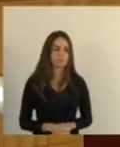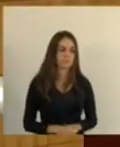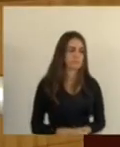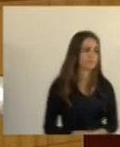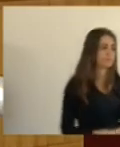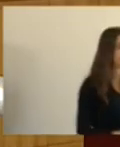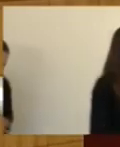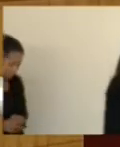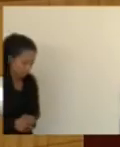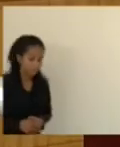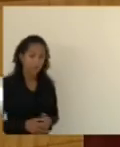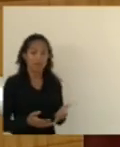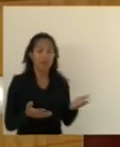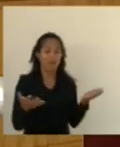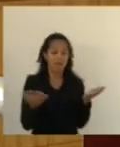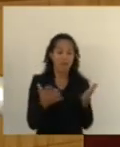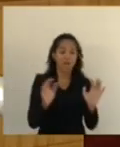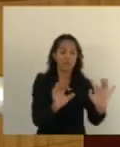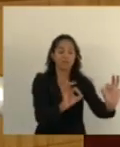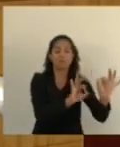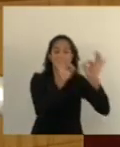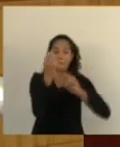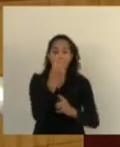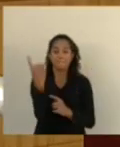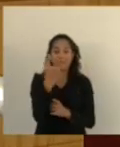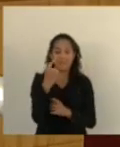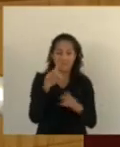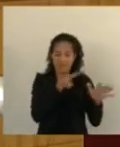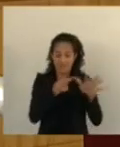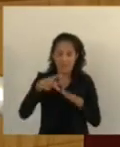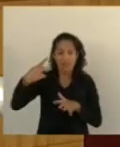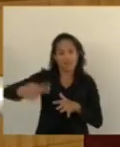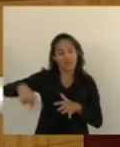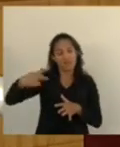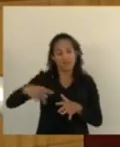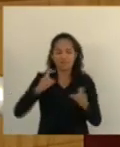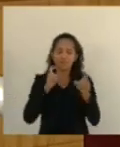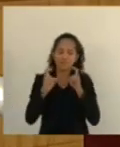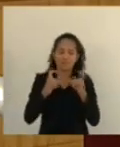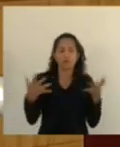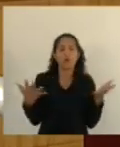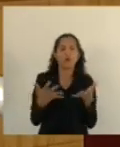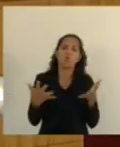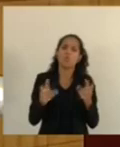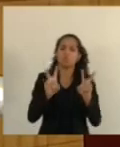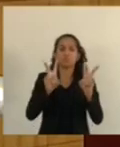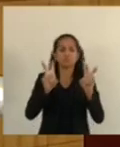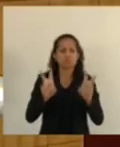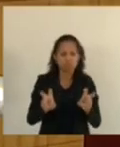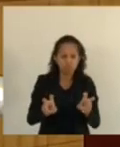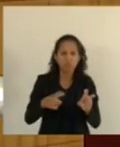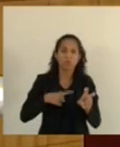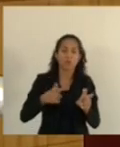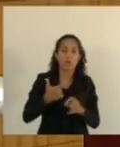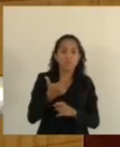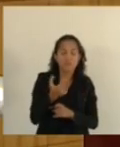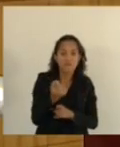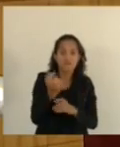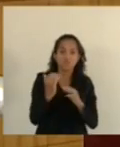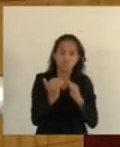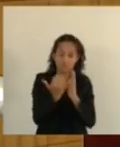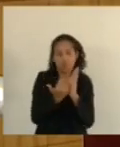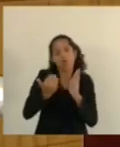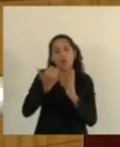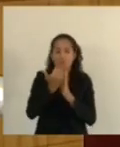você acaba de acompanhar a primeira sessão ordinária desta semana a sessão de hoje passou quase 20 minutos